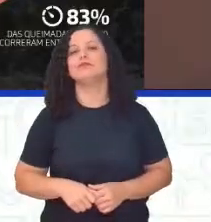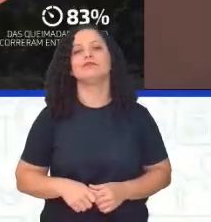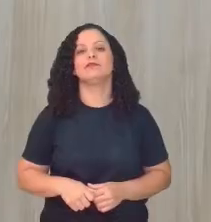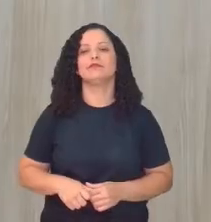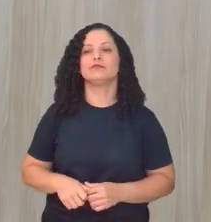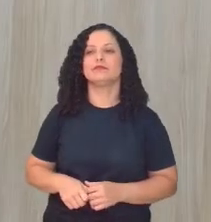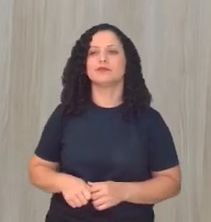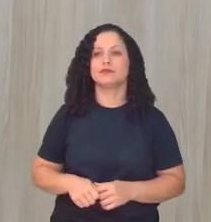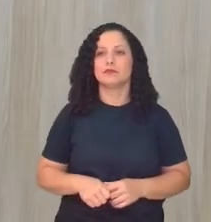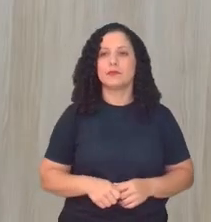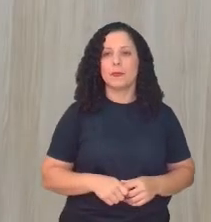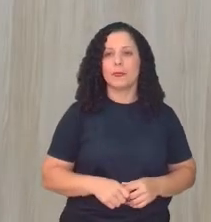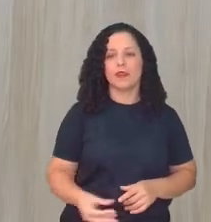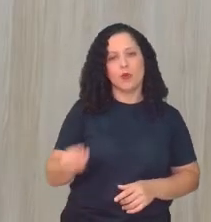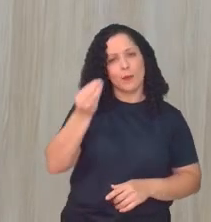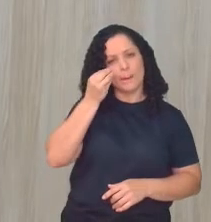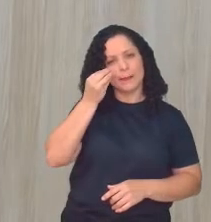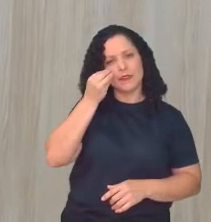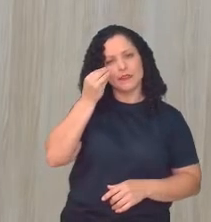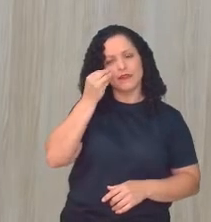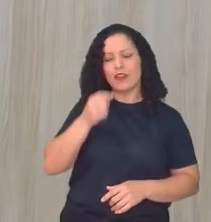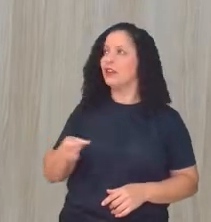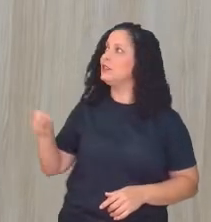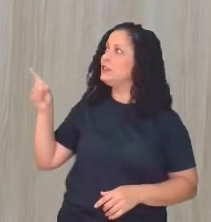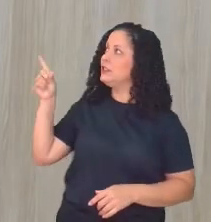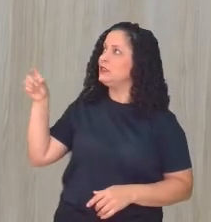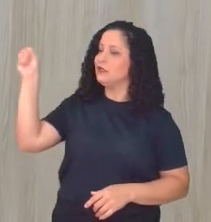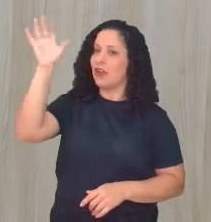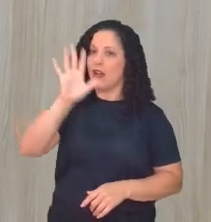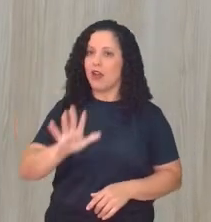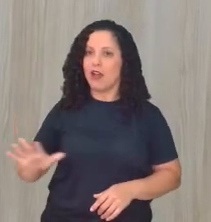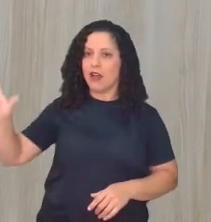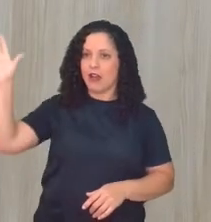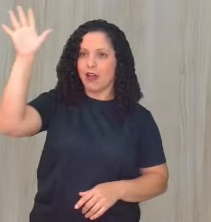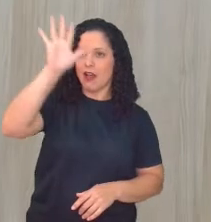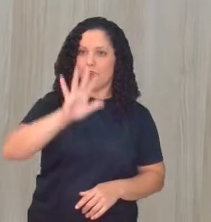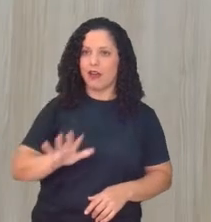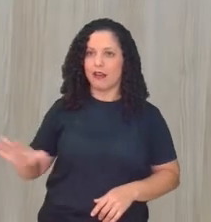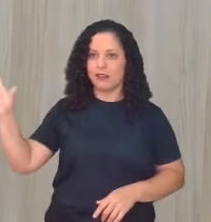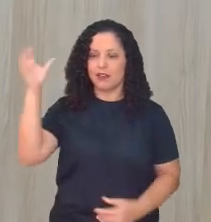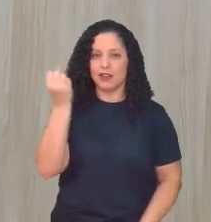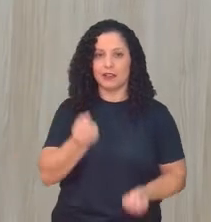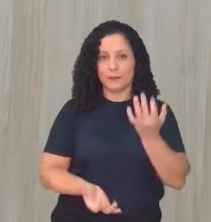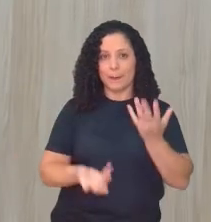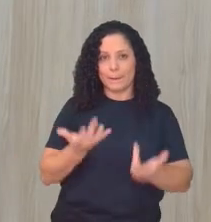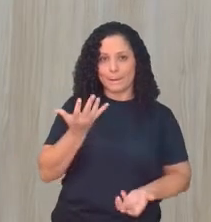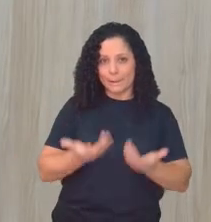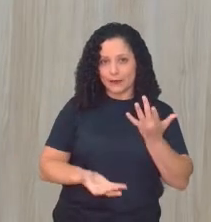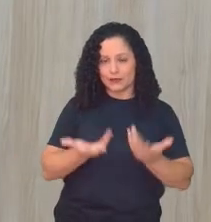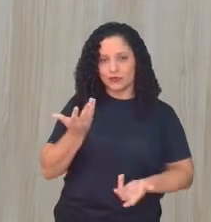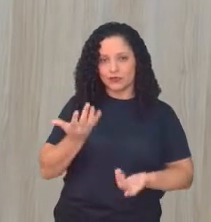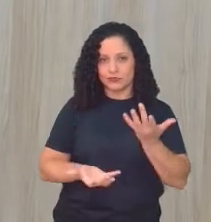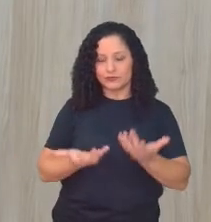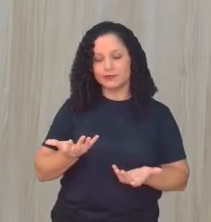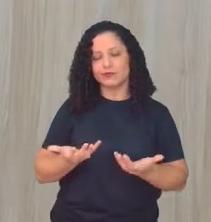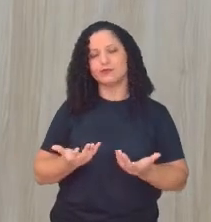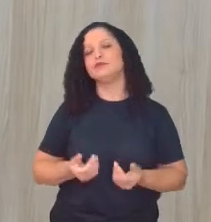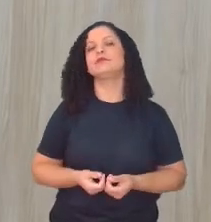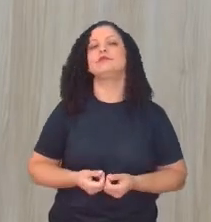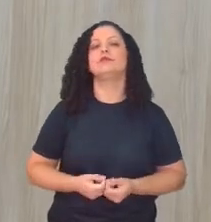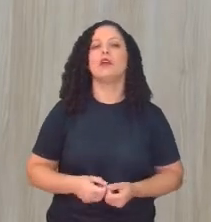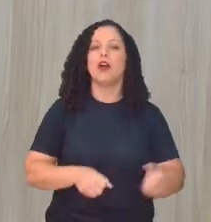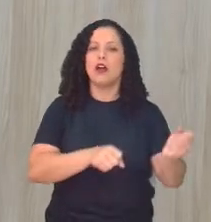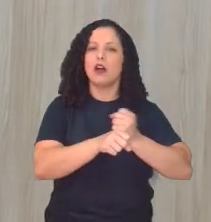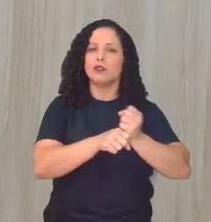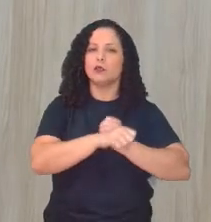Juninho. Ó, se vocês observarem, eu vou falar dessa região aqui, Área queimada acumulada nos biomas, tá? Então, desde